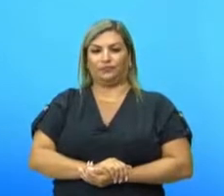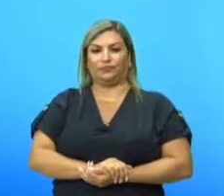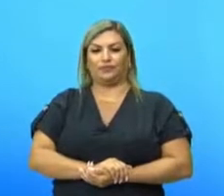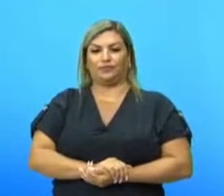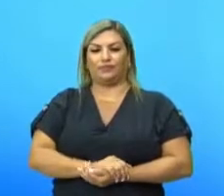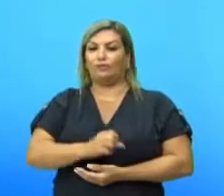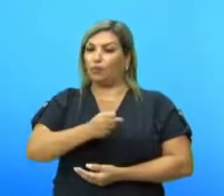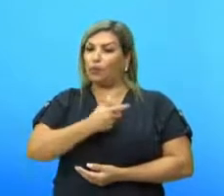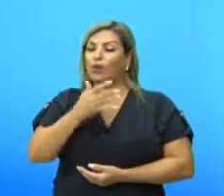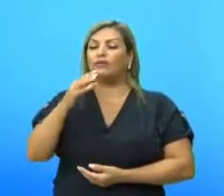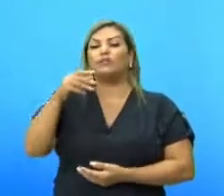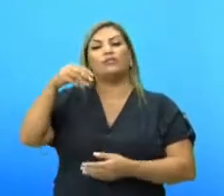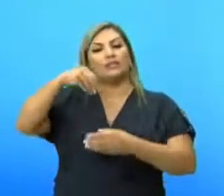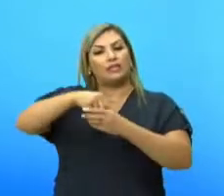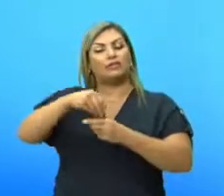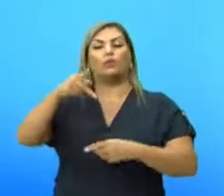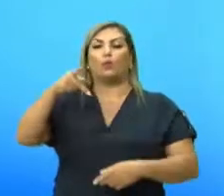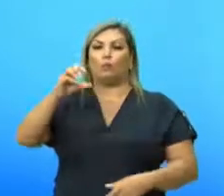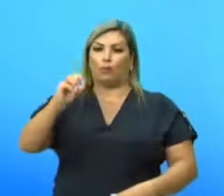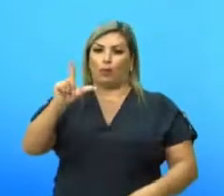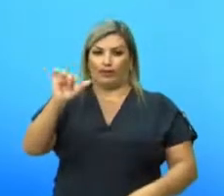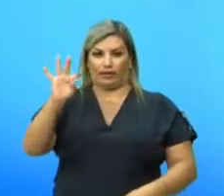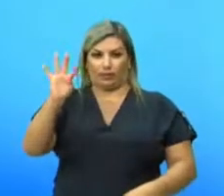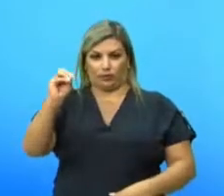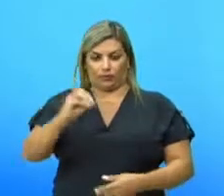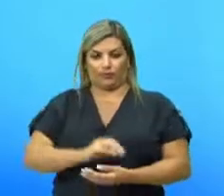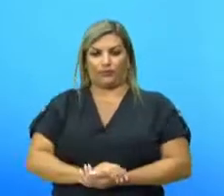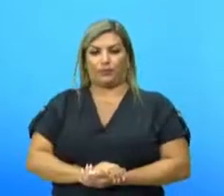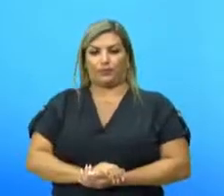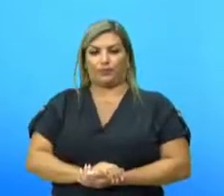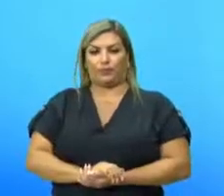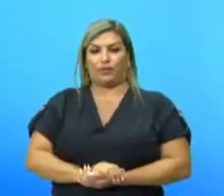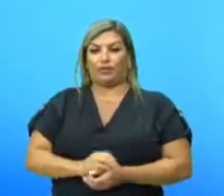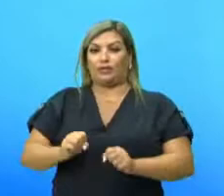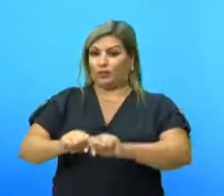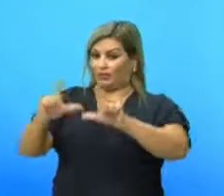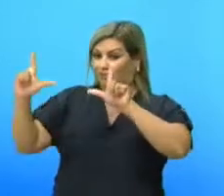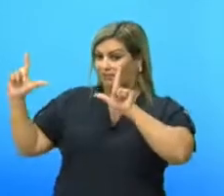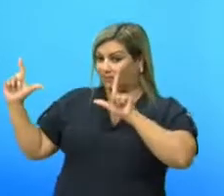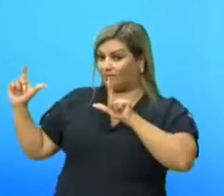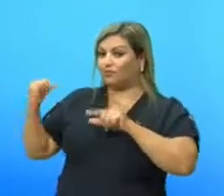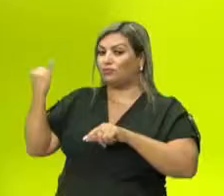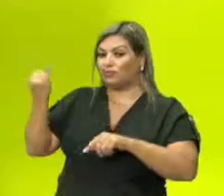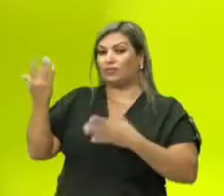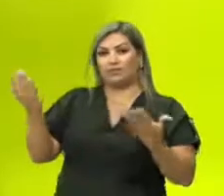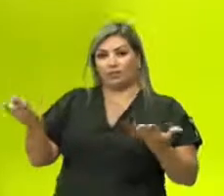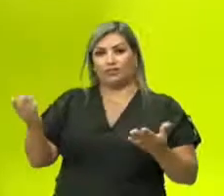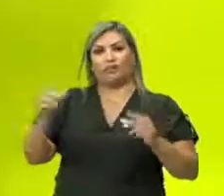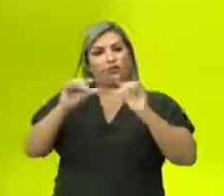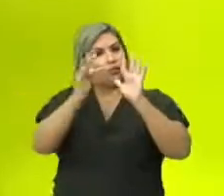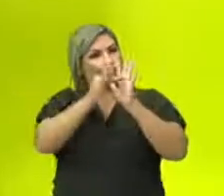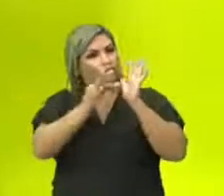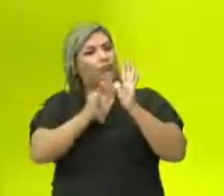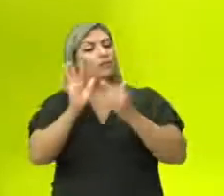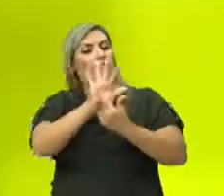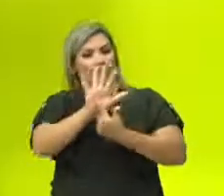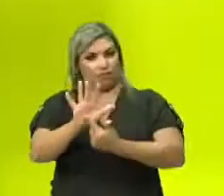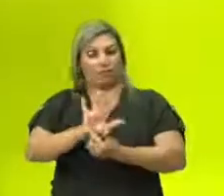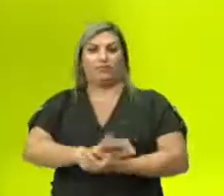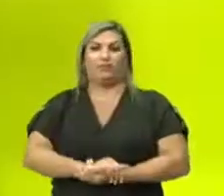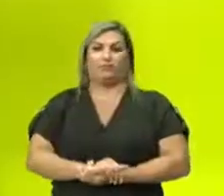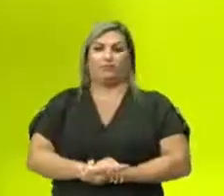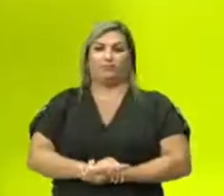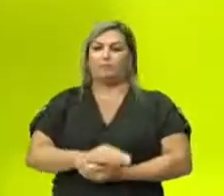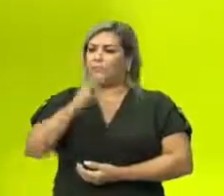do poliedro. Então, aqui nesse slide, só importante é isso. Eu já tô dando pra você a chave.